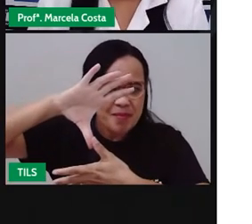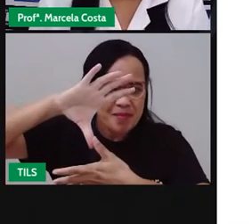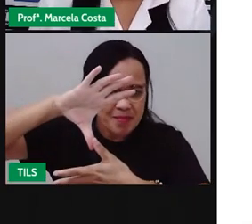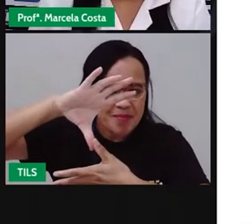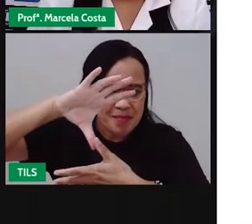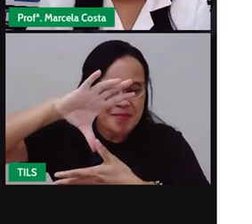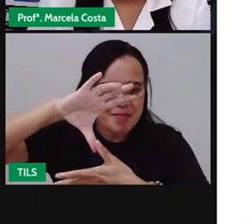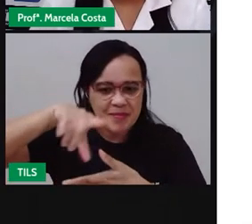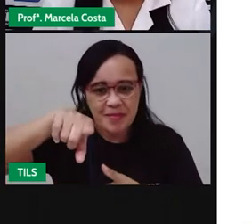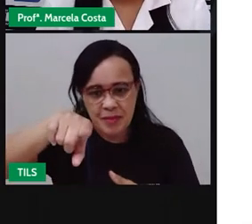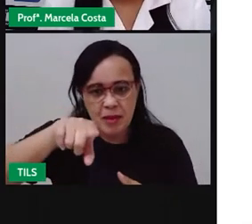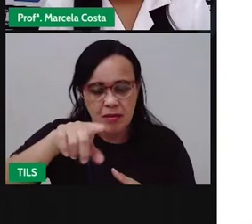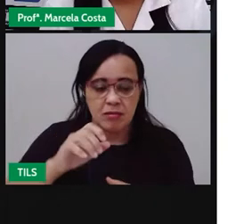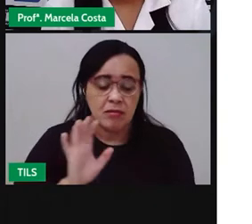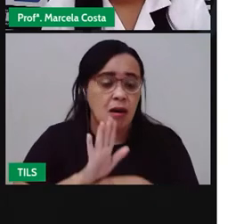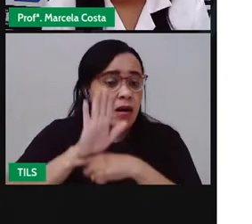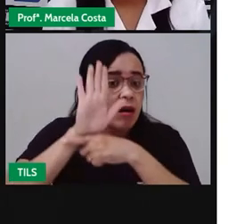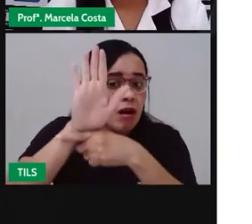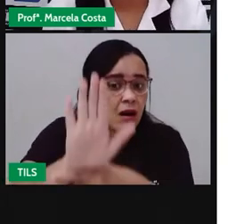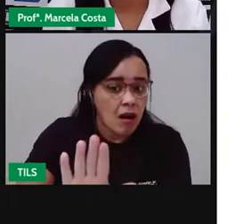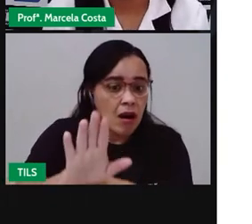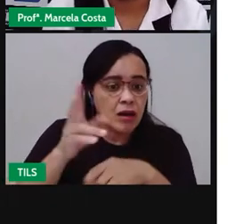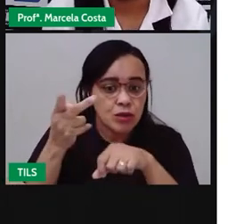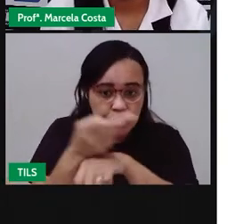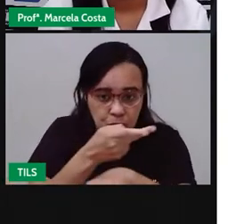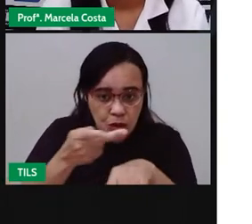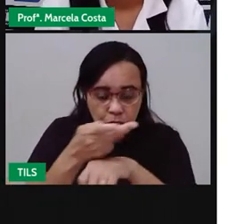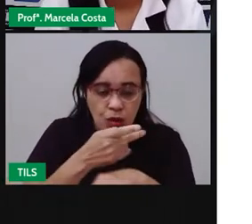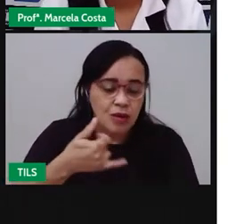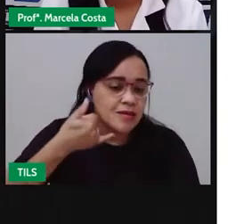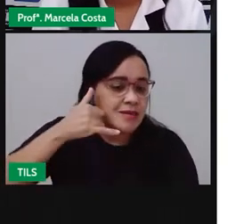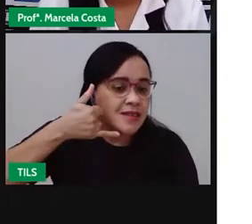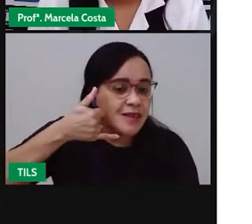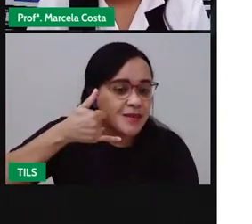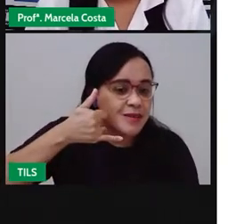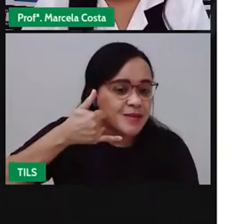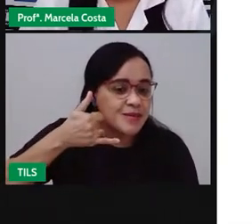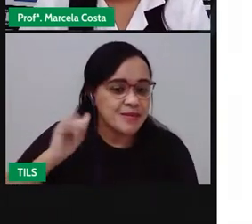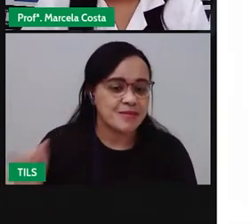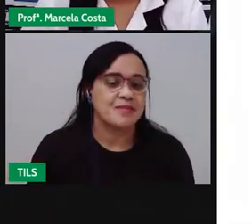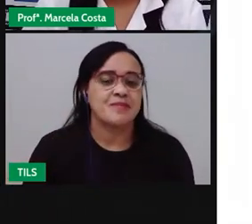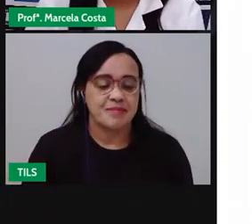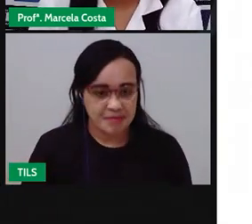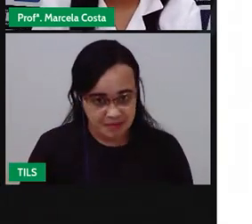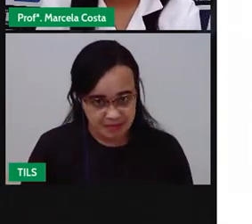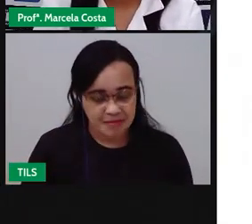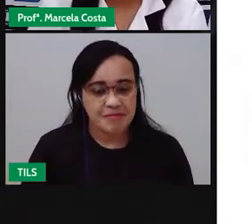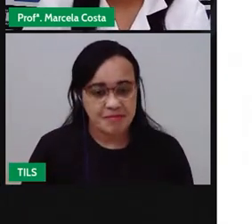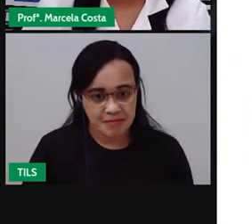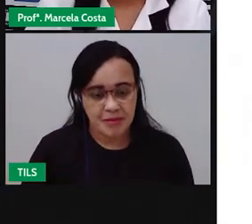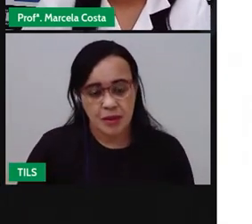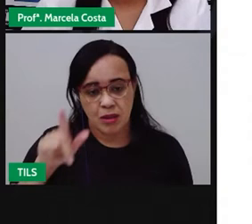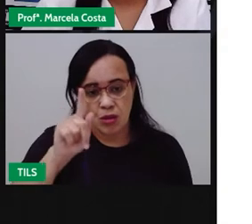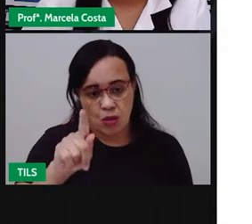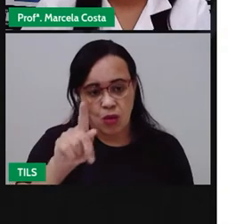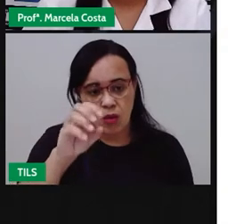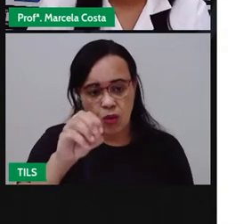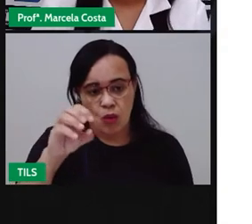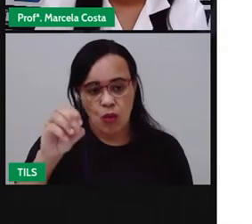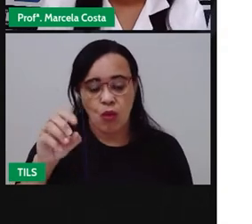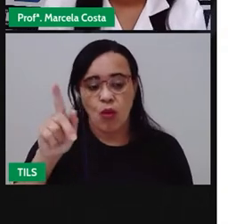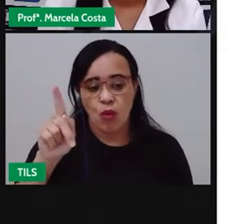Esse aplicativo você vê aí no celular e também você consegue acessar pelo